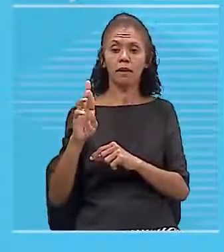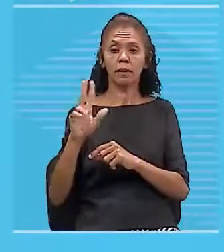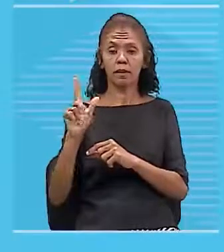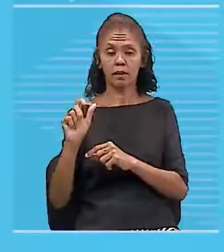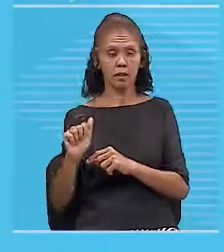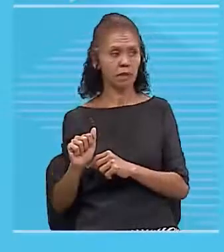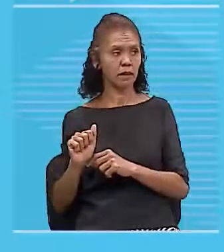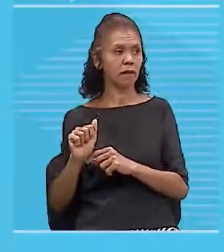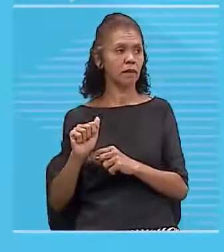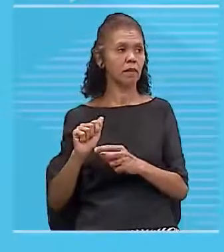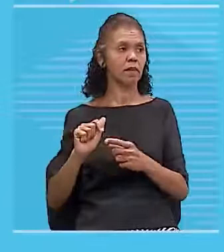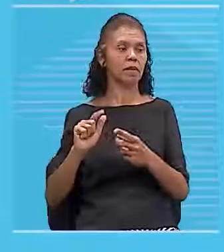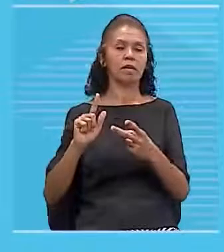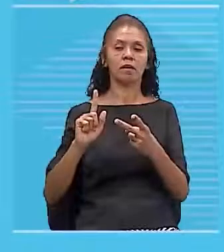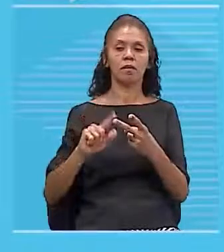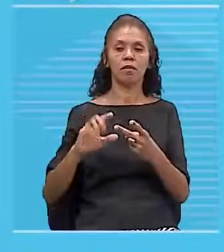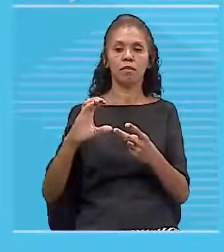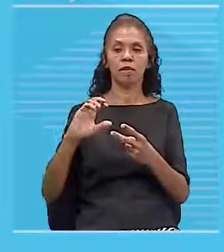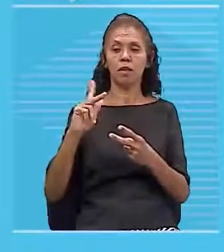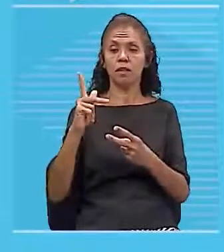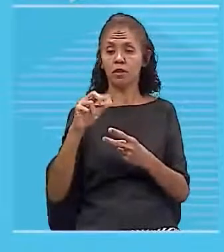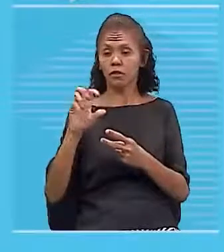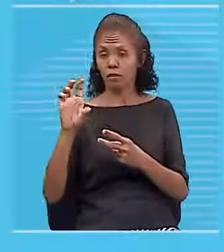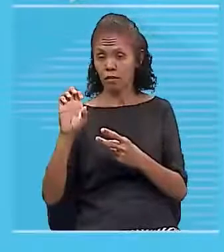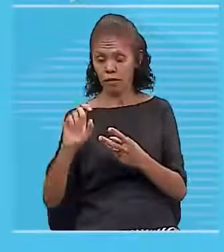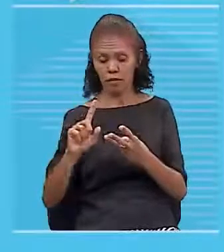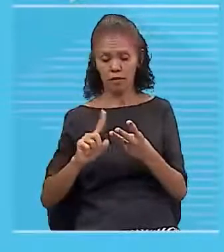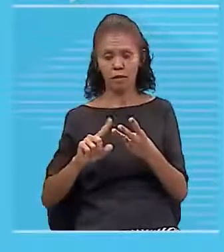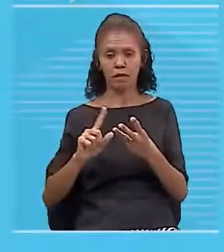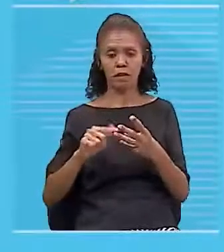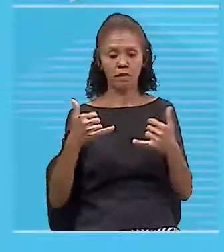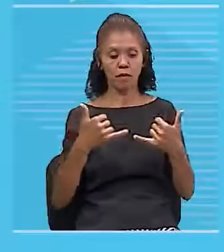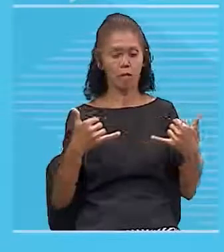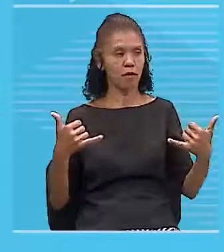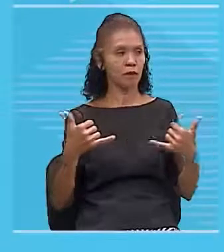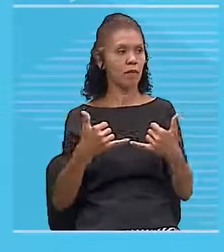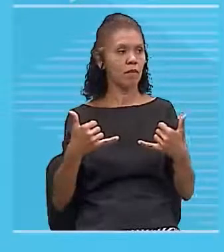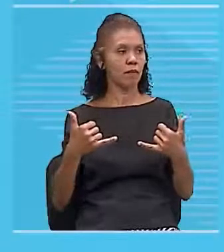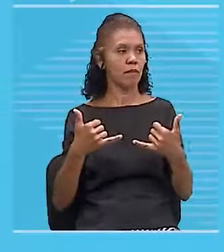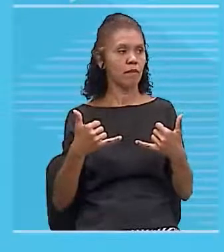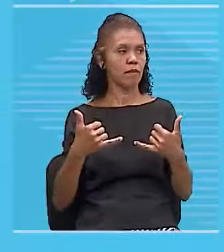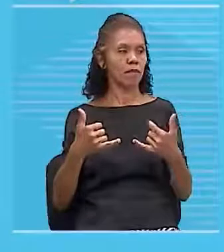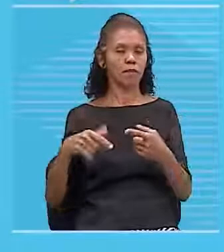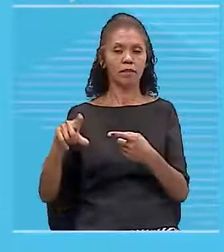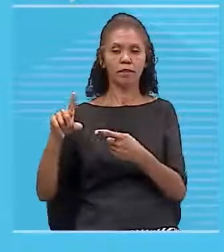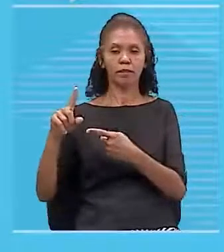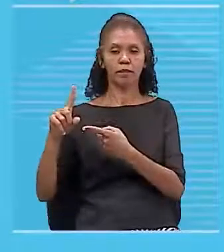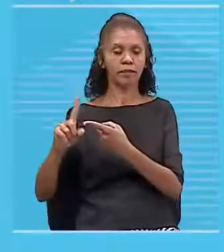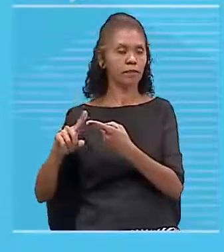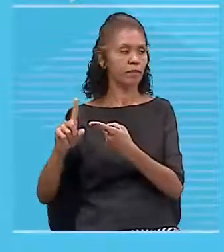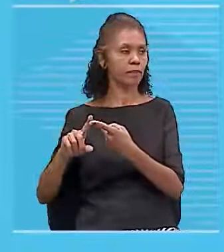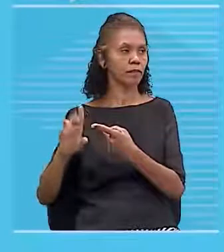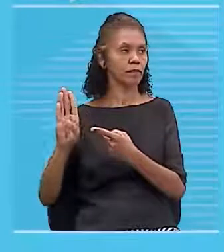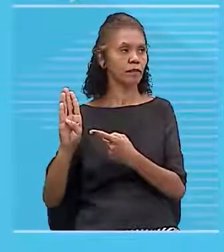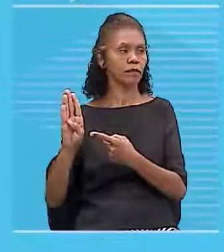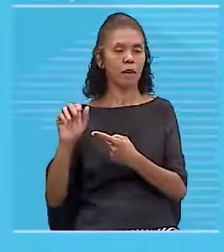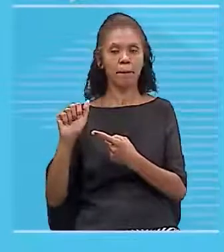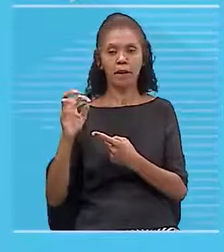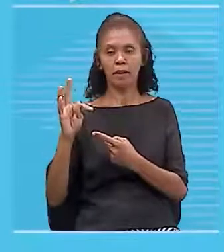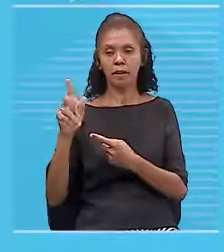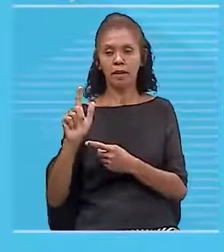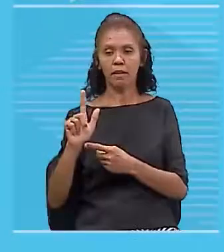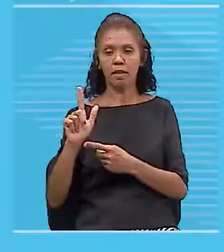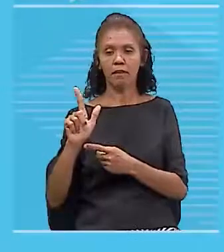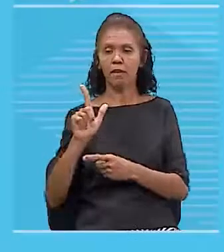um fio. Então, a bateria vai gerar a força necessária para